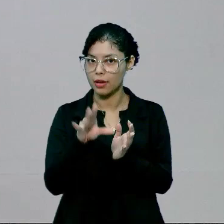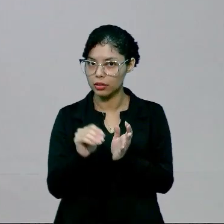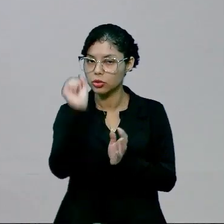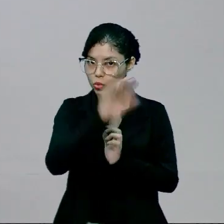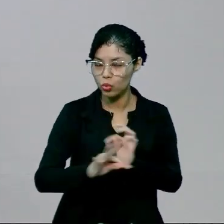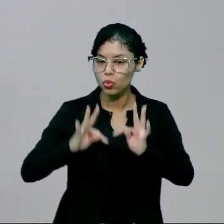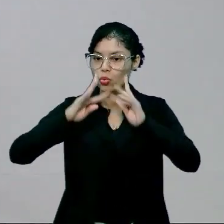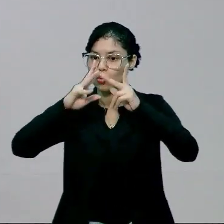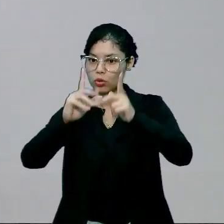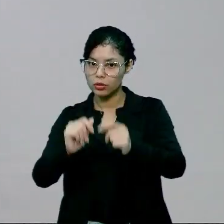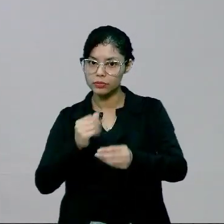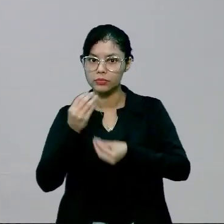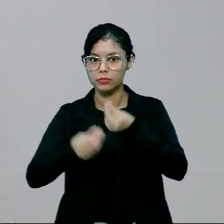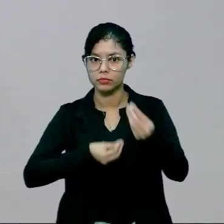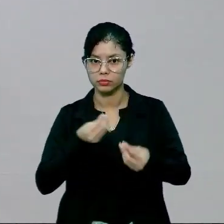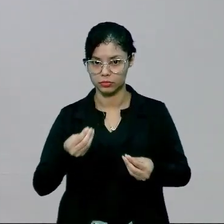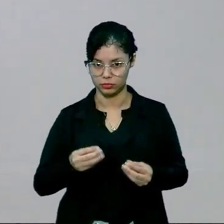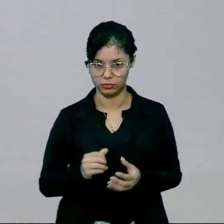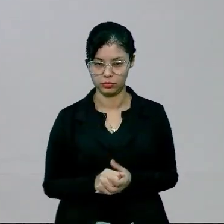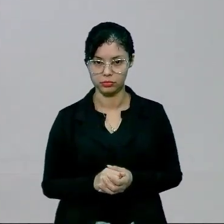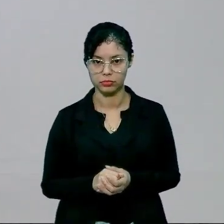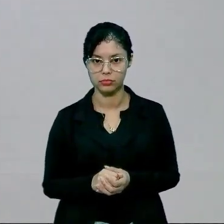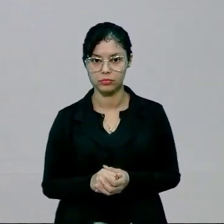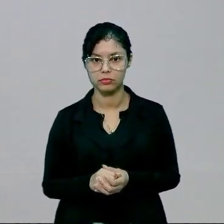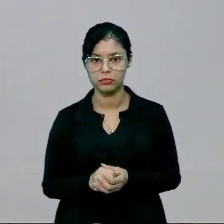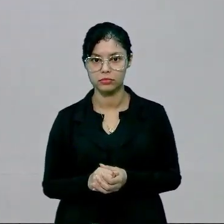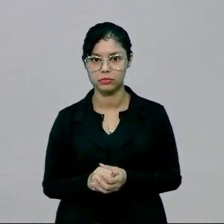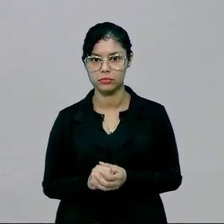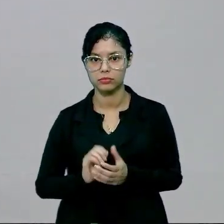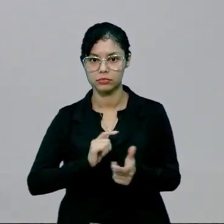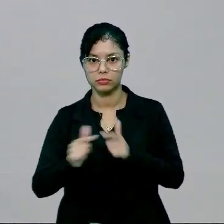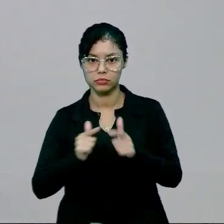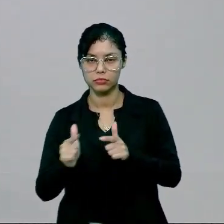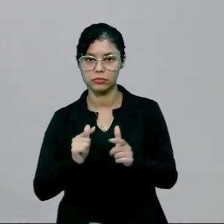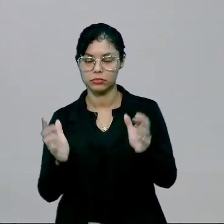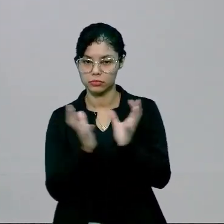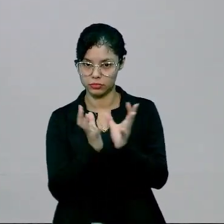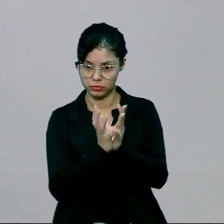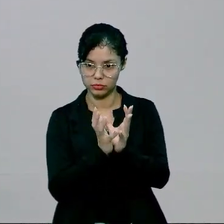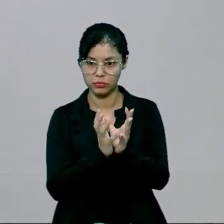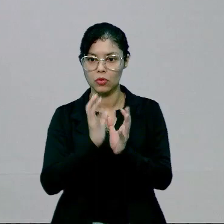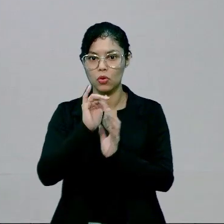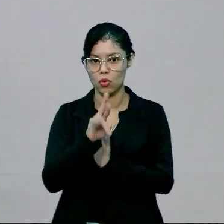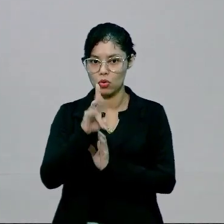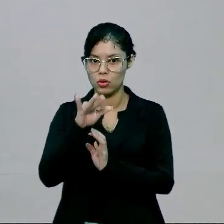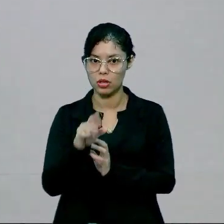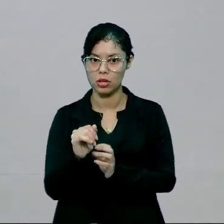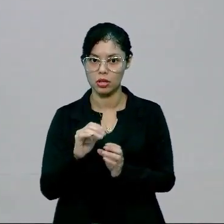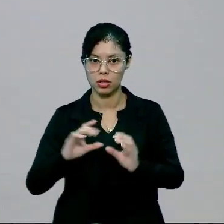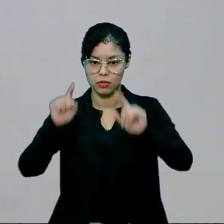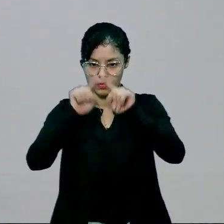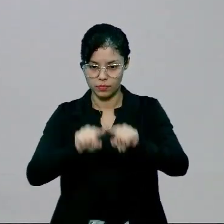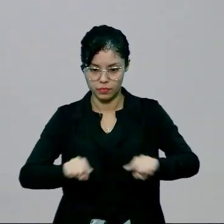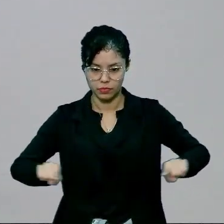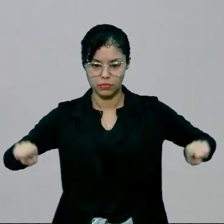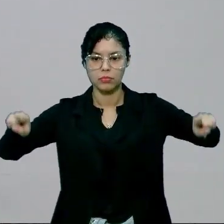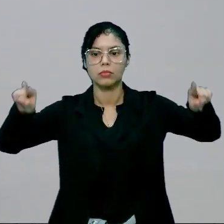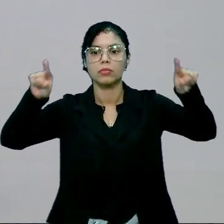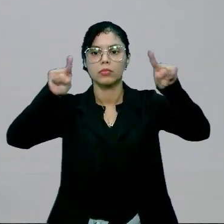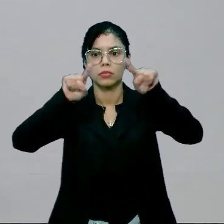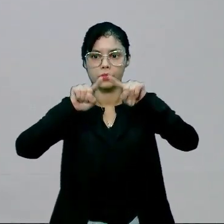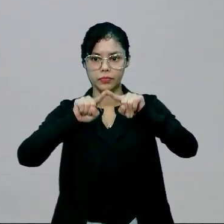Tudo bem? É como se diz. Quando vamos trabalhar com o conjunto, nós temos os diagramas,